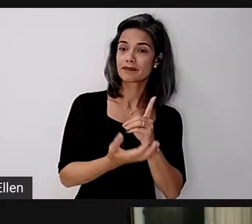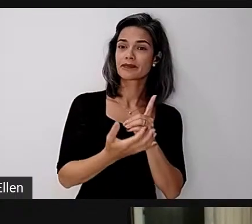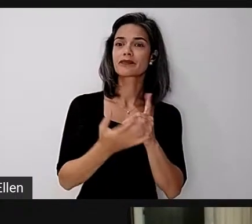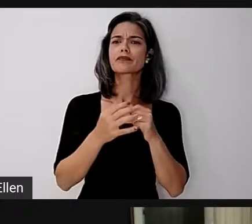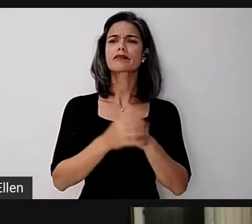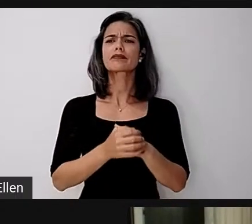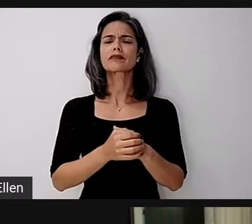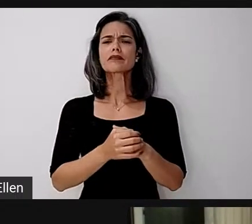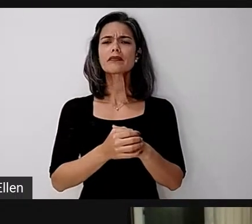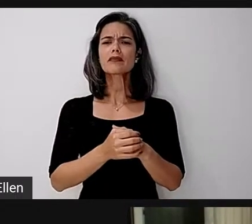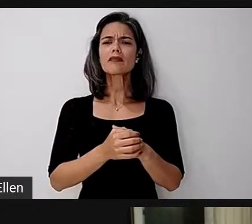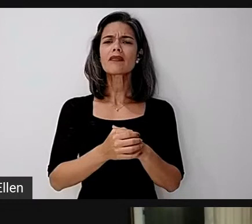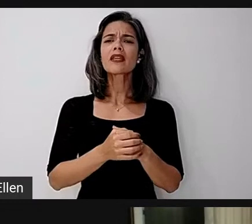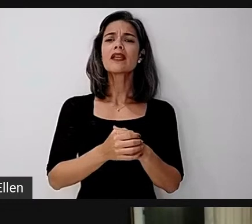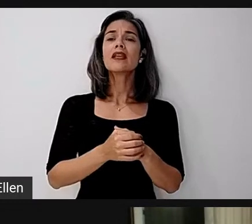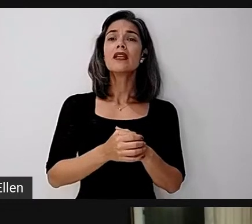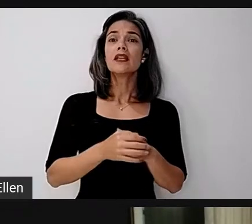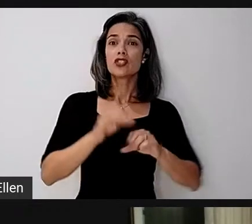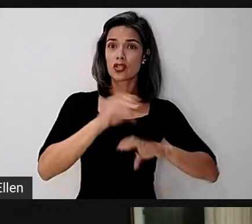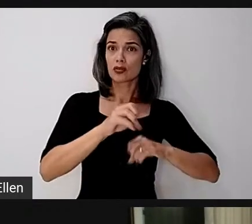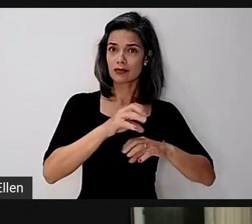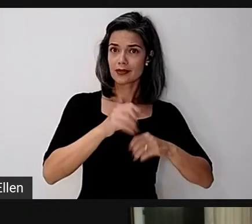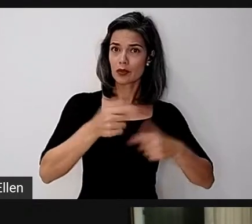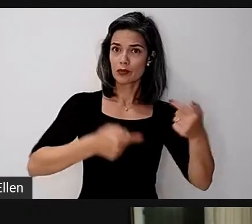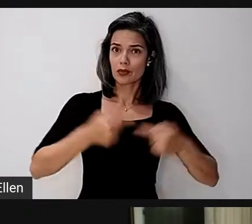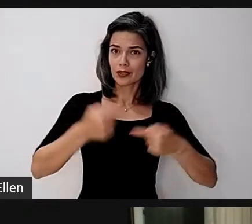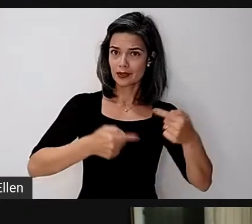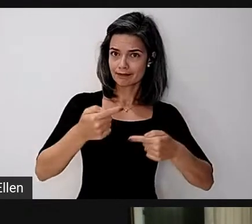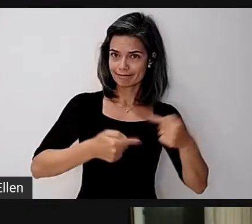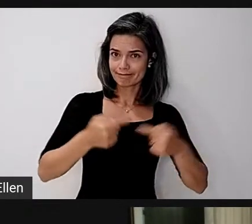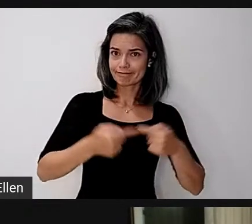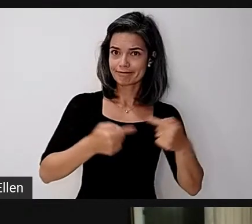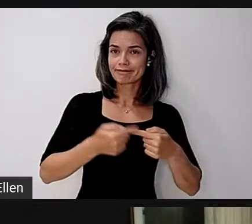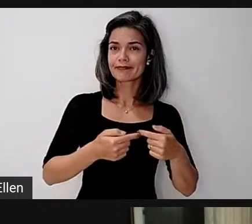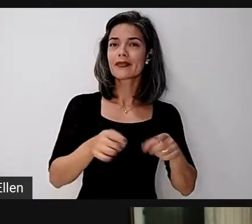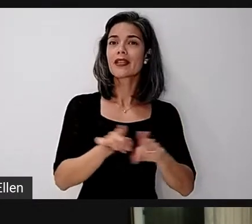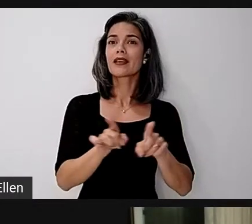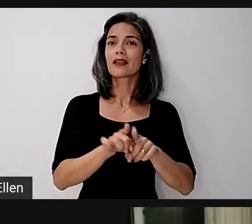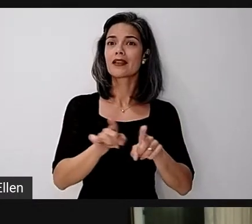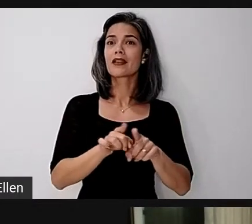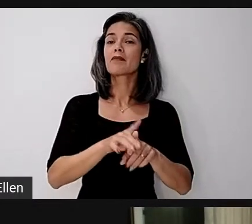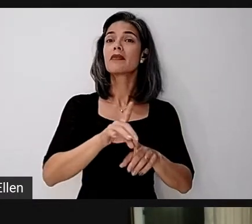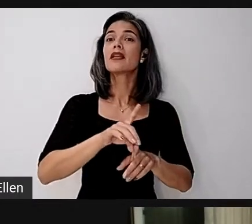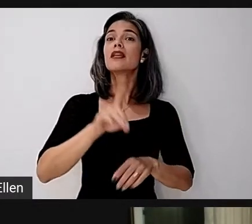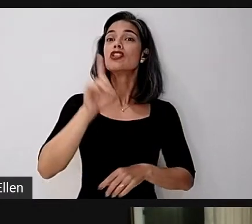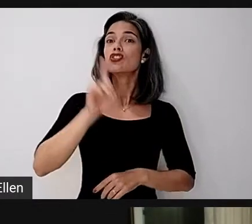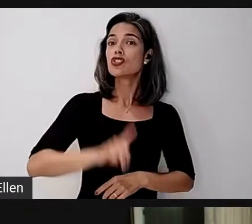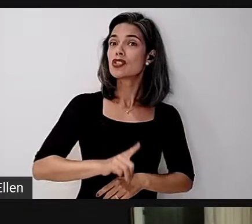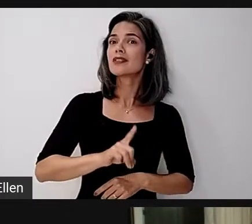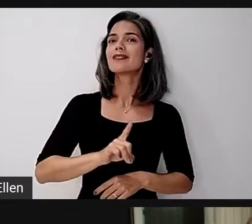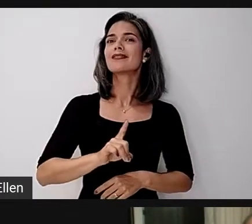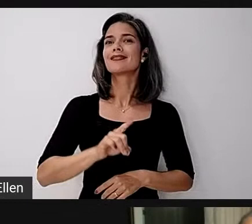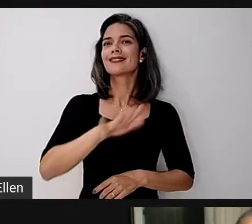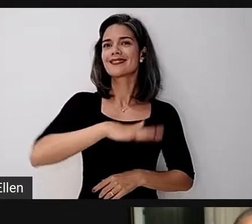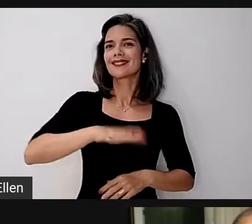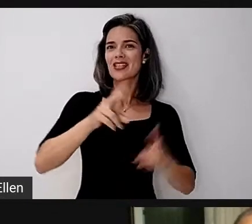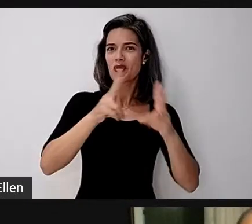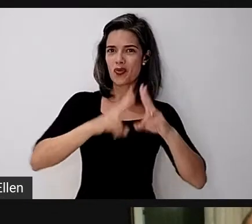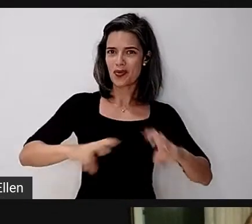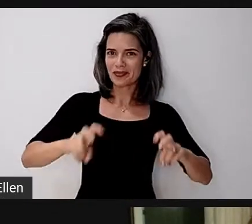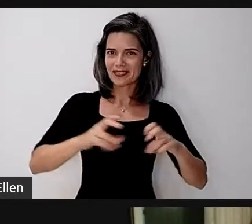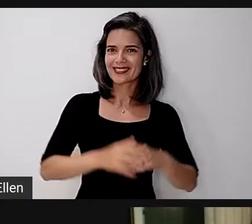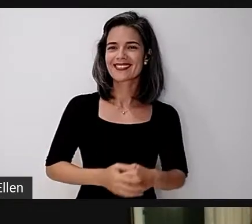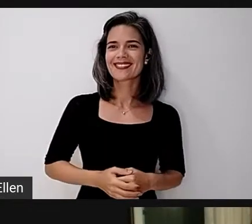atualmente é diretor do Centro de Educação da UFES. Boa noite, professor, seja muito bem-vindo.